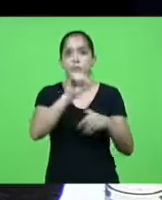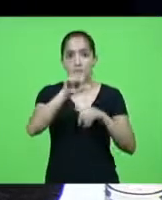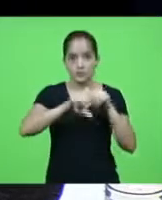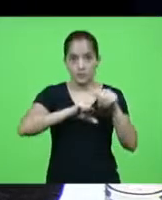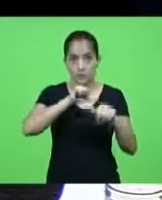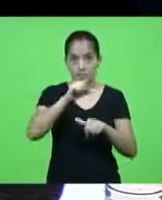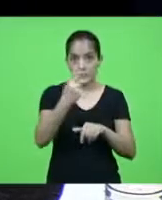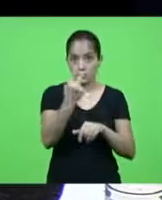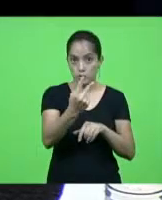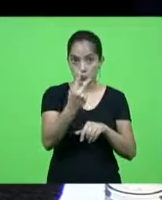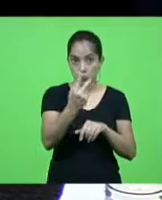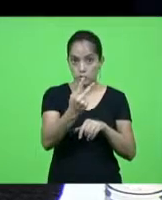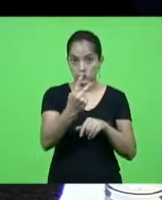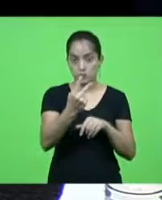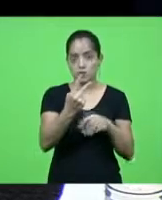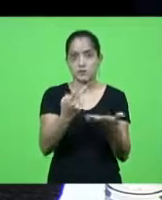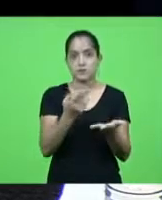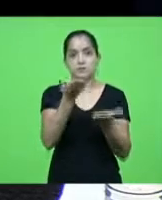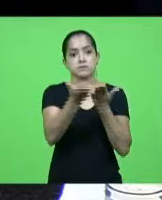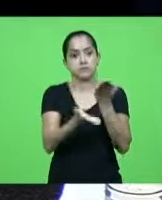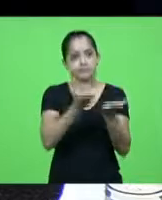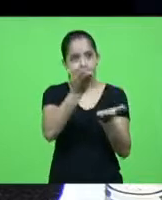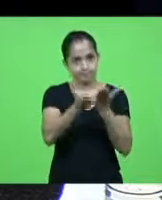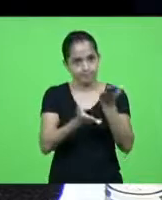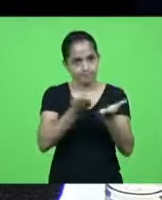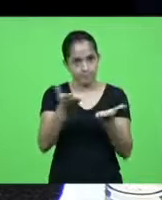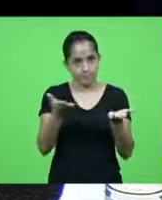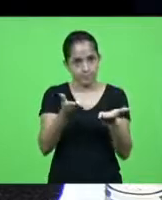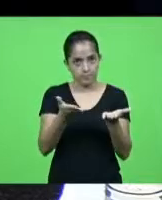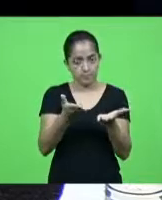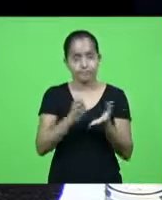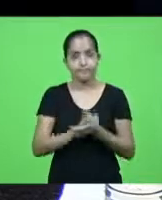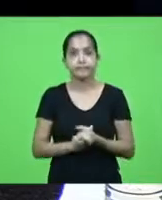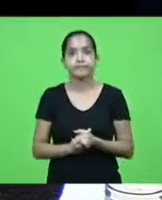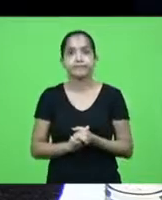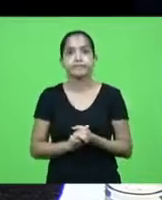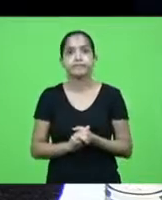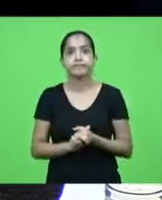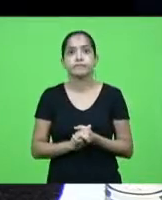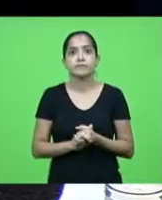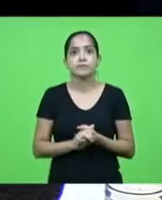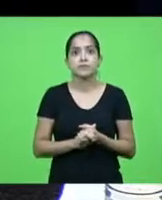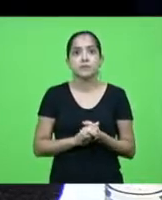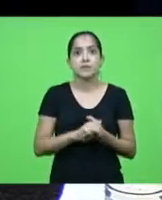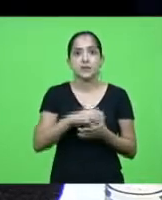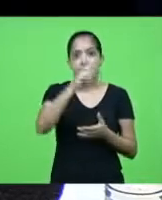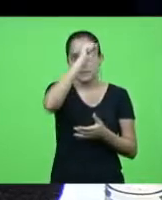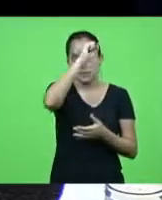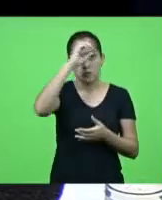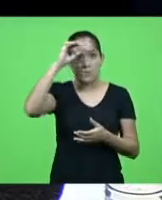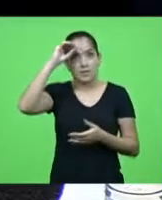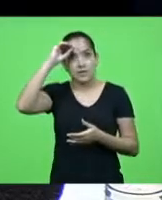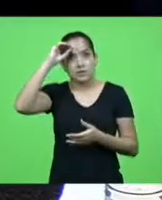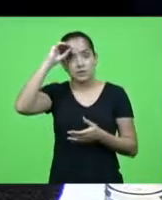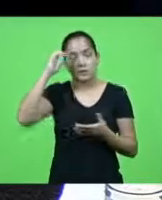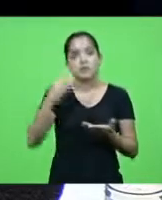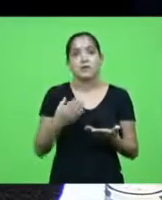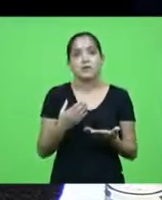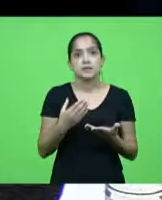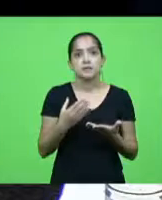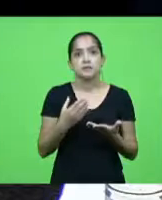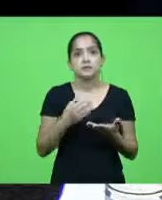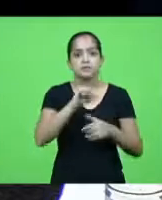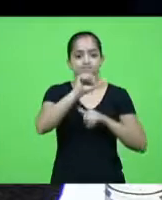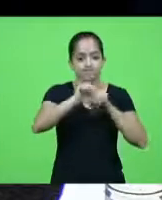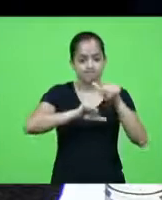de duas agências em postos de atendimento, Ibicaré e Lebon Regis. Na regional de São Miguel do Oeste, significa transformação de agência